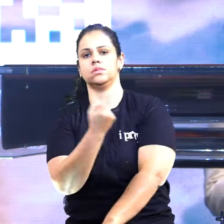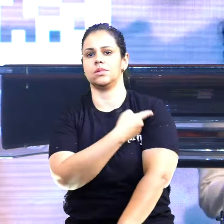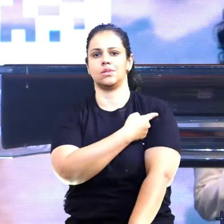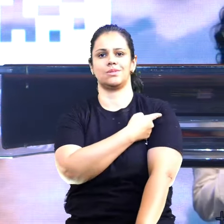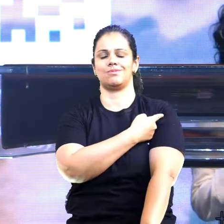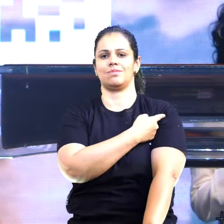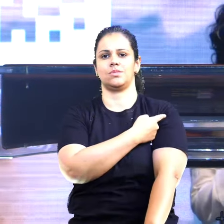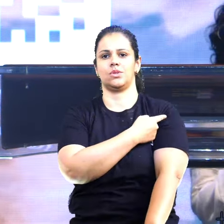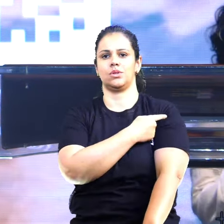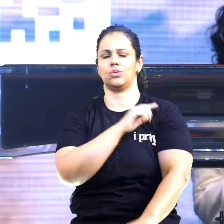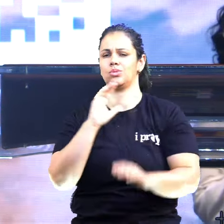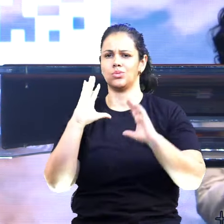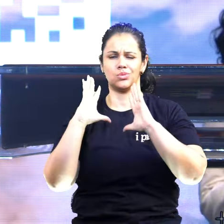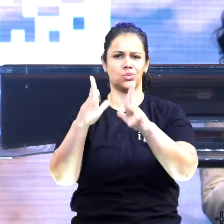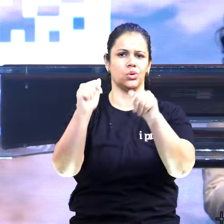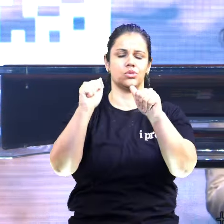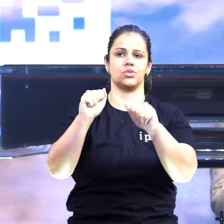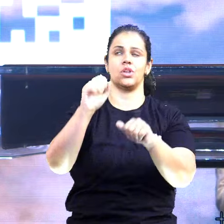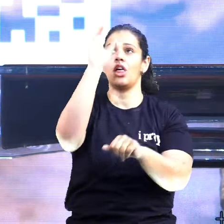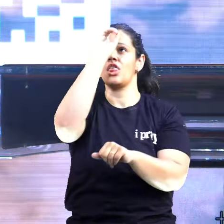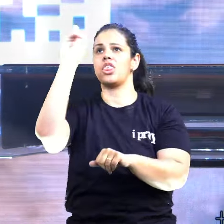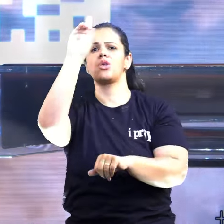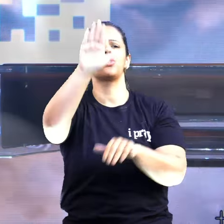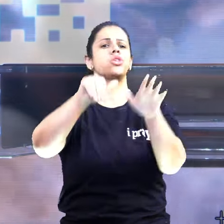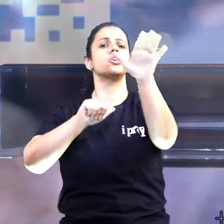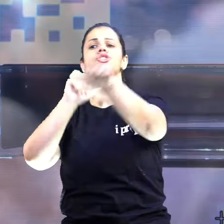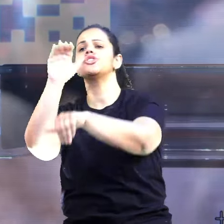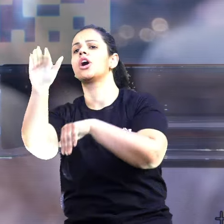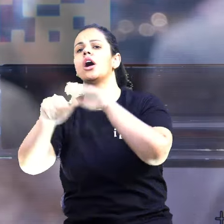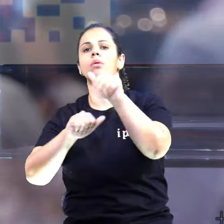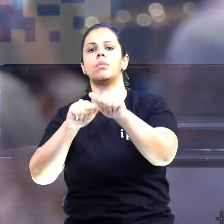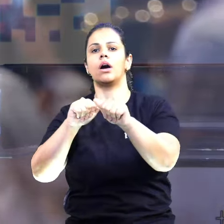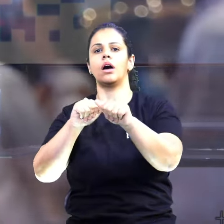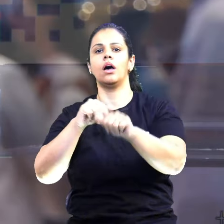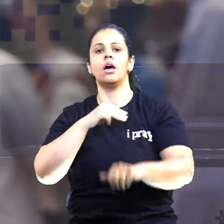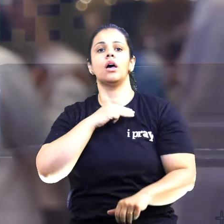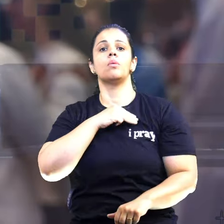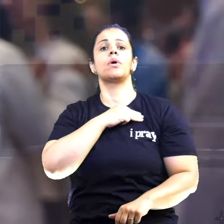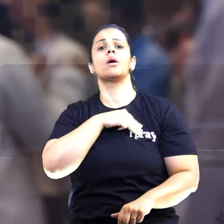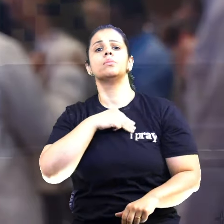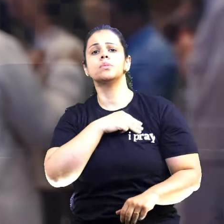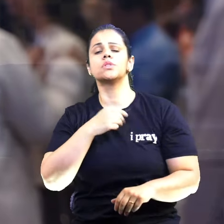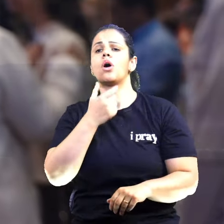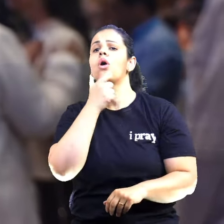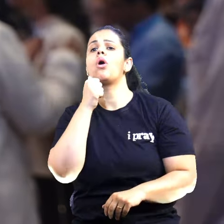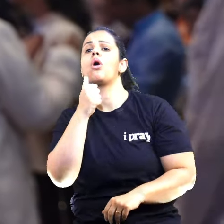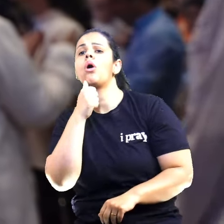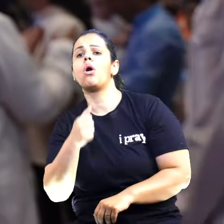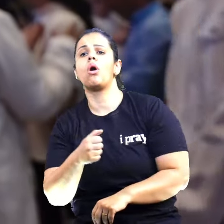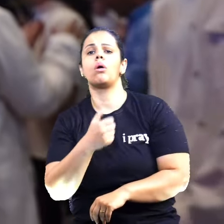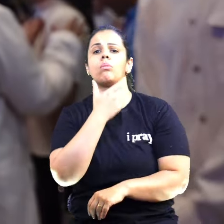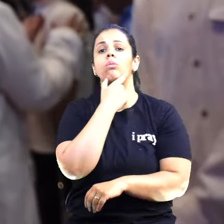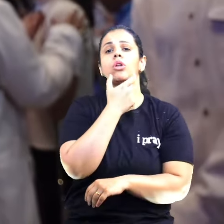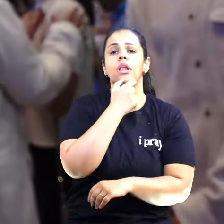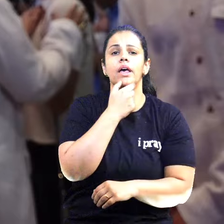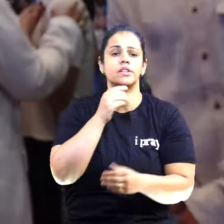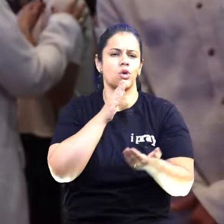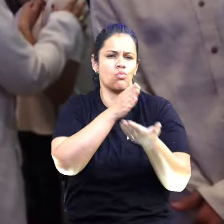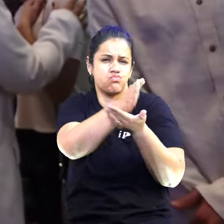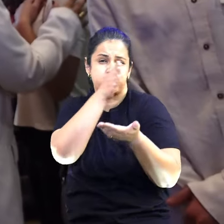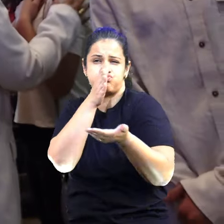traz para perto, chama para serem missionários, homens e mulheres de Deus para fazer diferença,